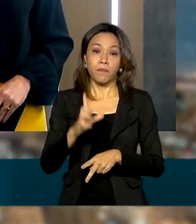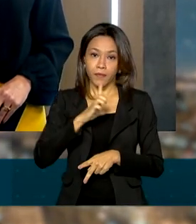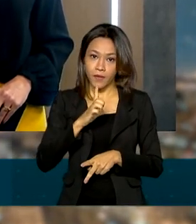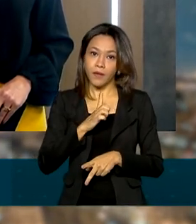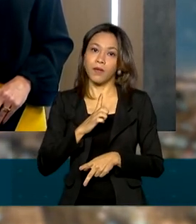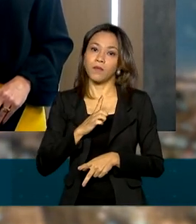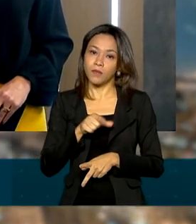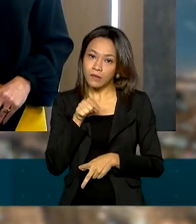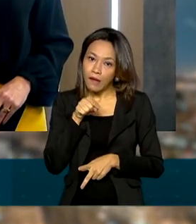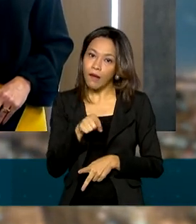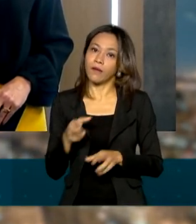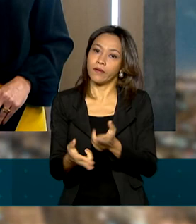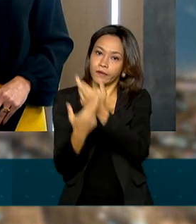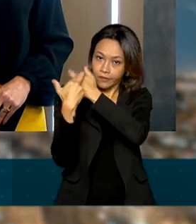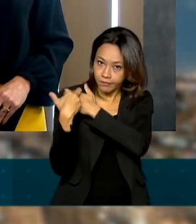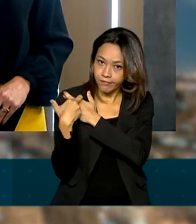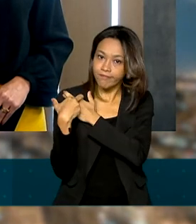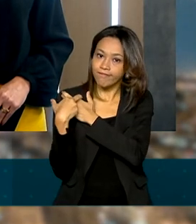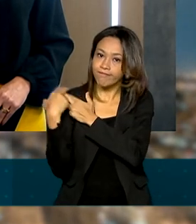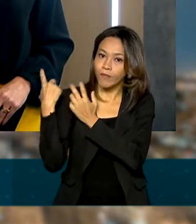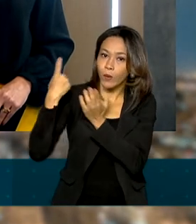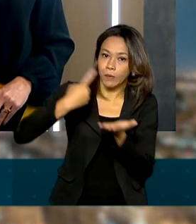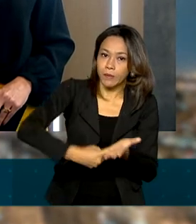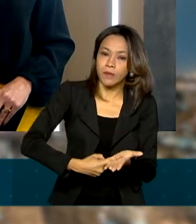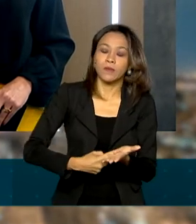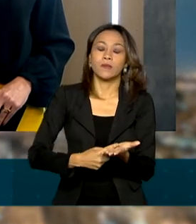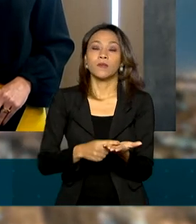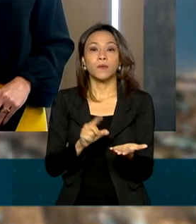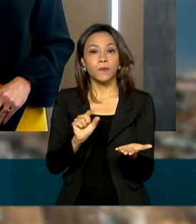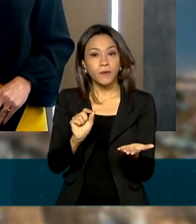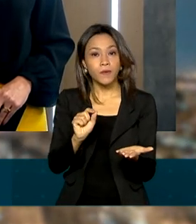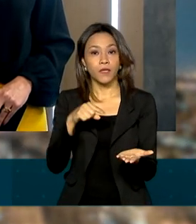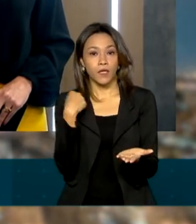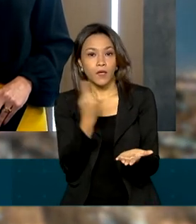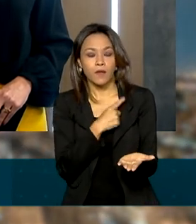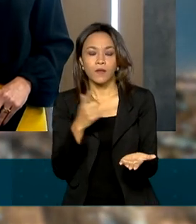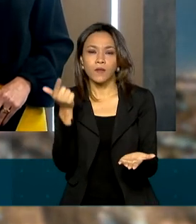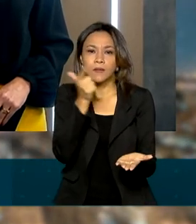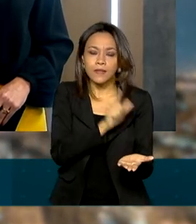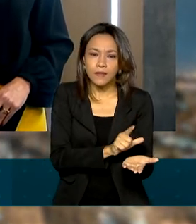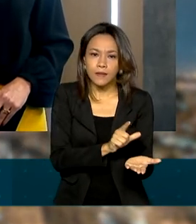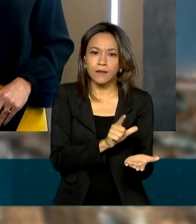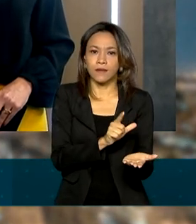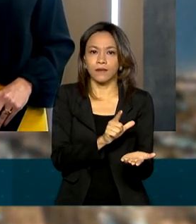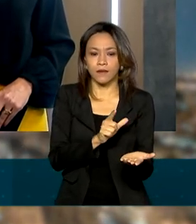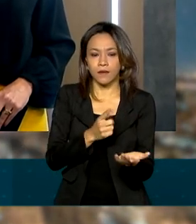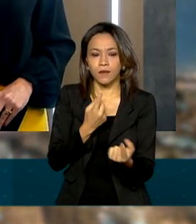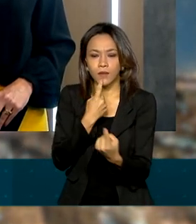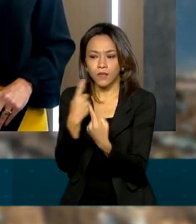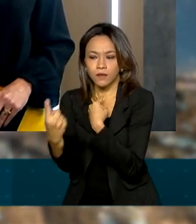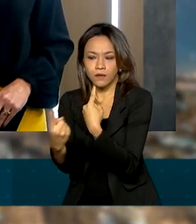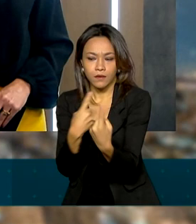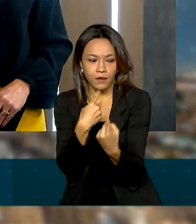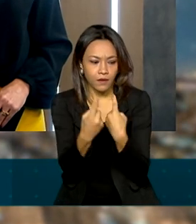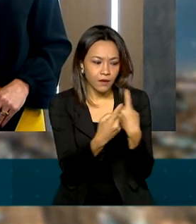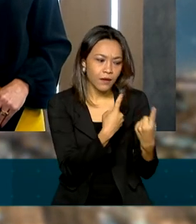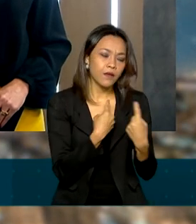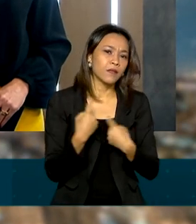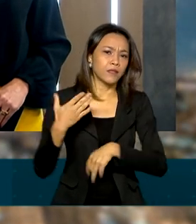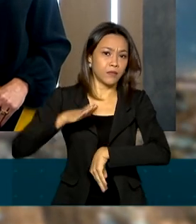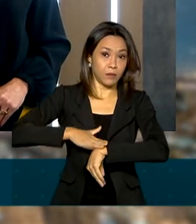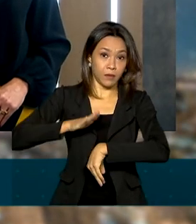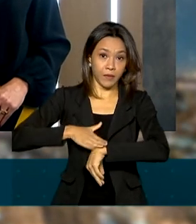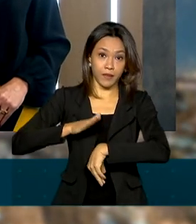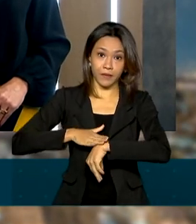missão, fazer com que a gente consiga ter um diálogo num momento em que o Brasil está